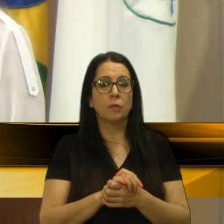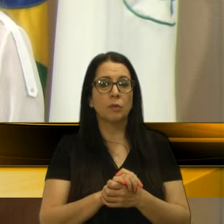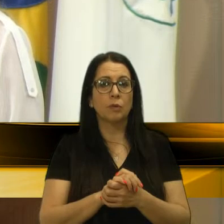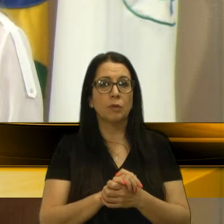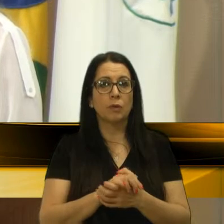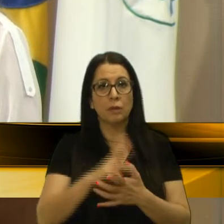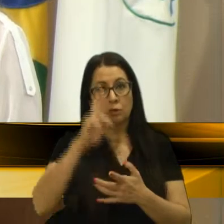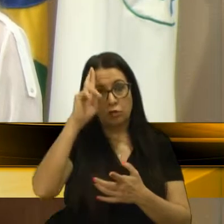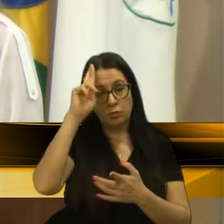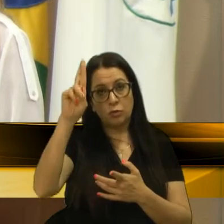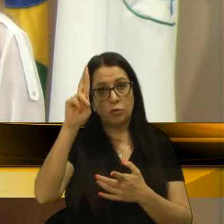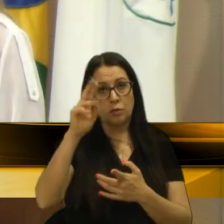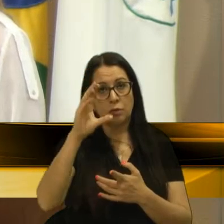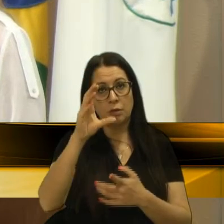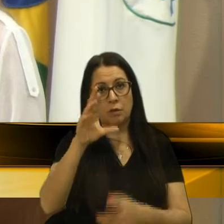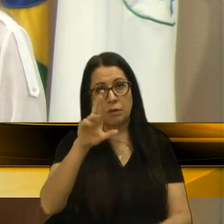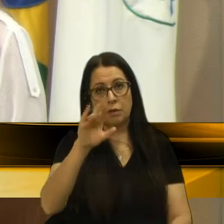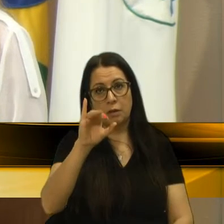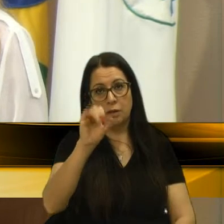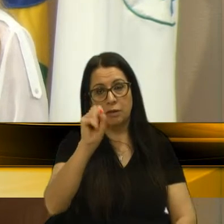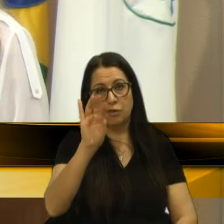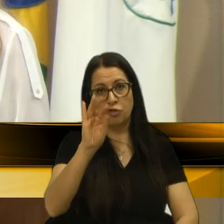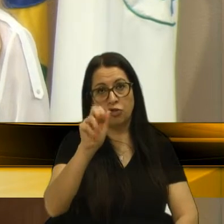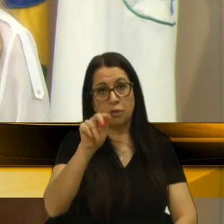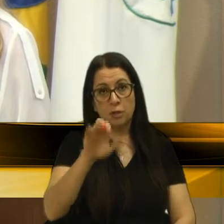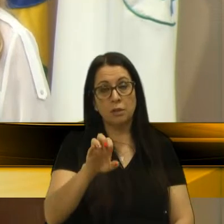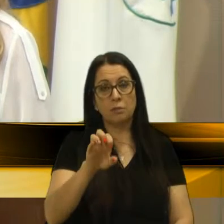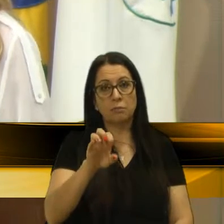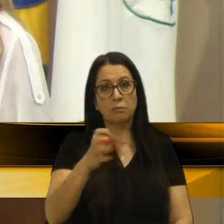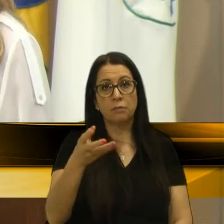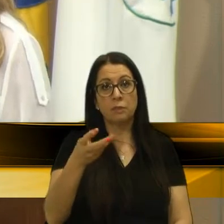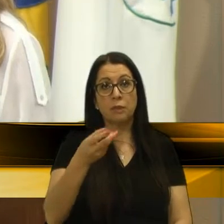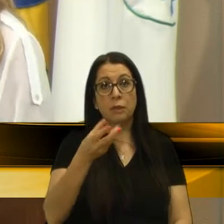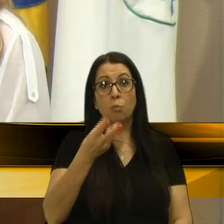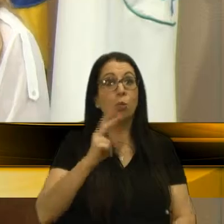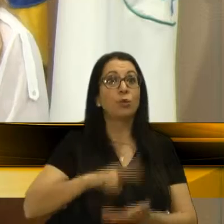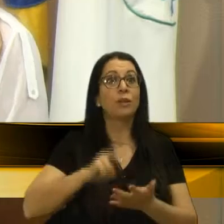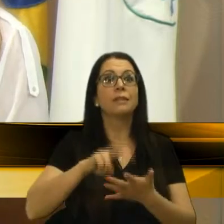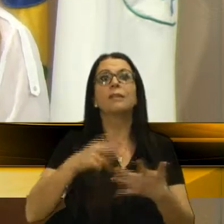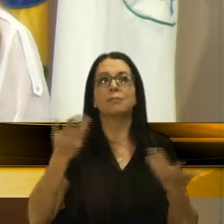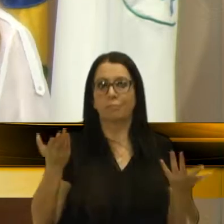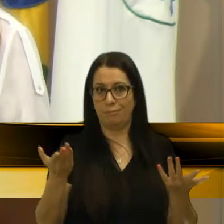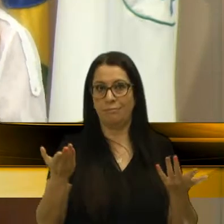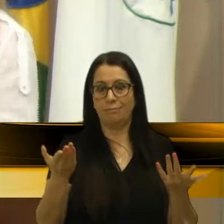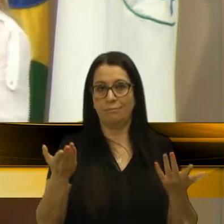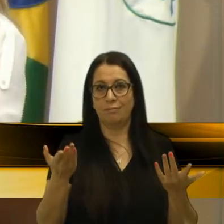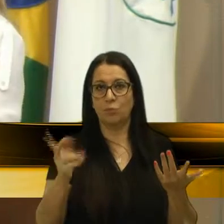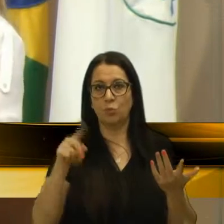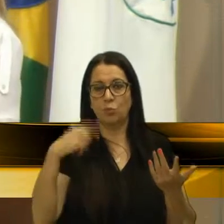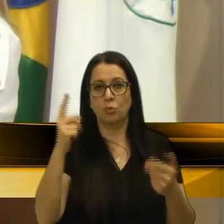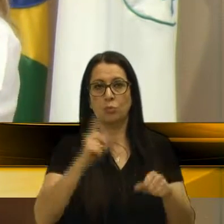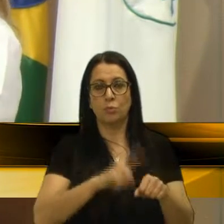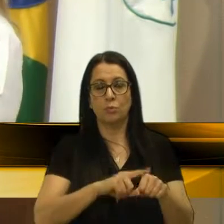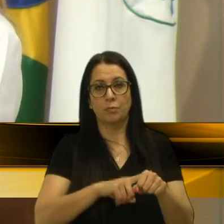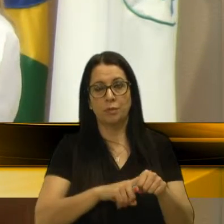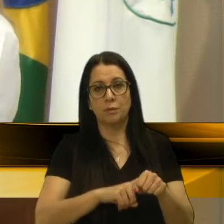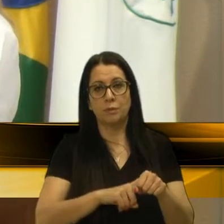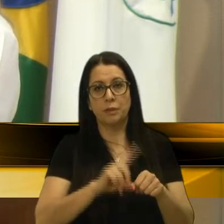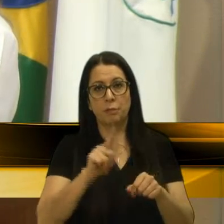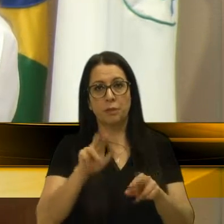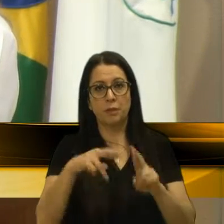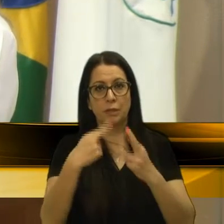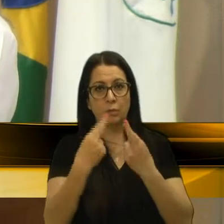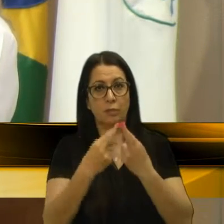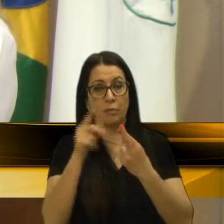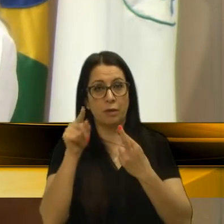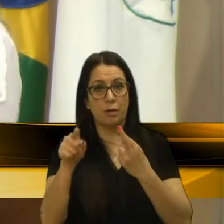diretora Cristiane trouxe, assim, muita alegria. O próximo passo, depois dessa audiência